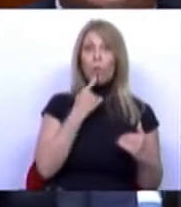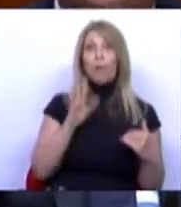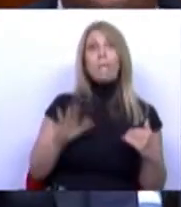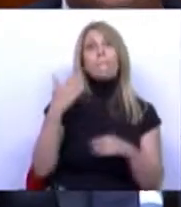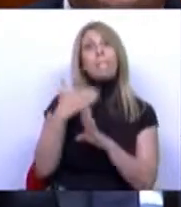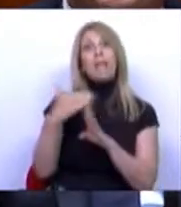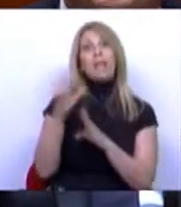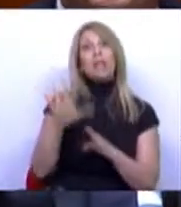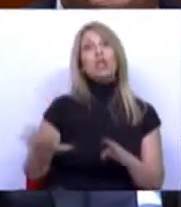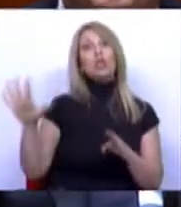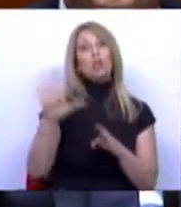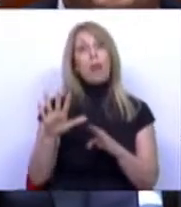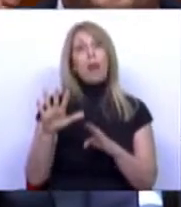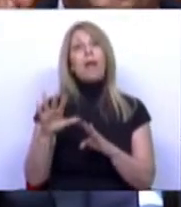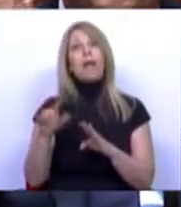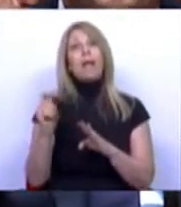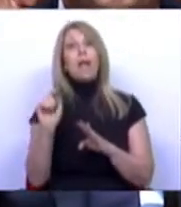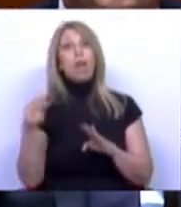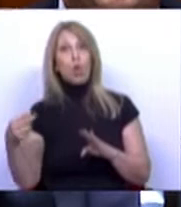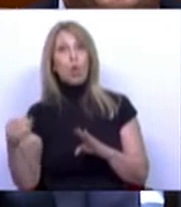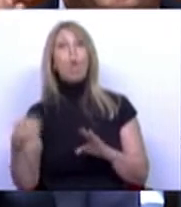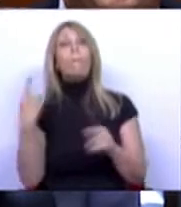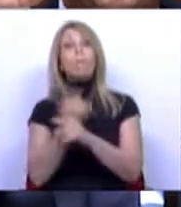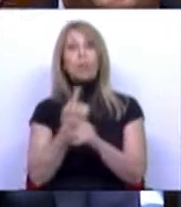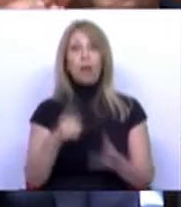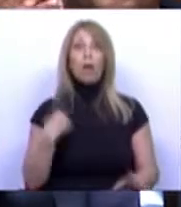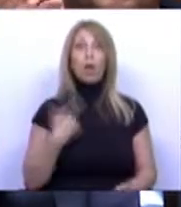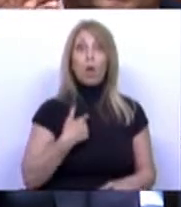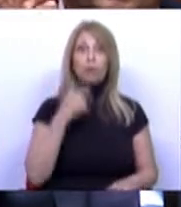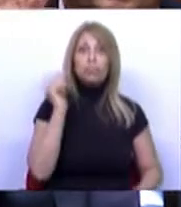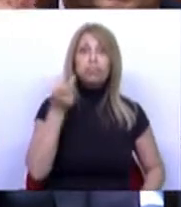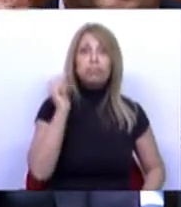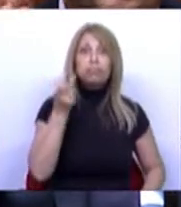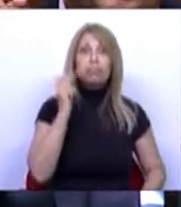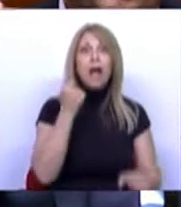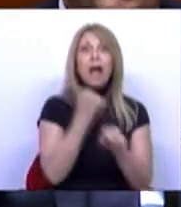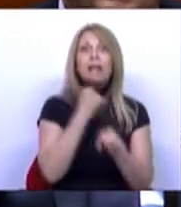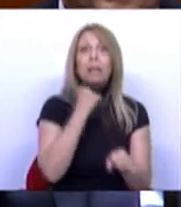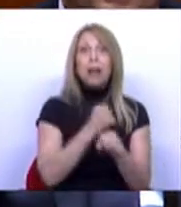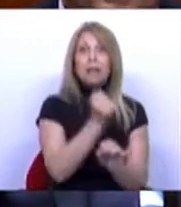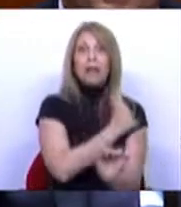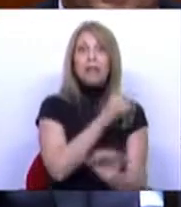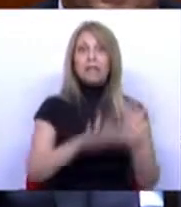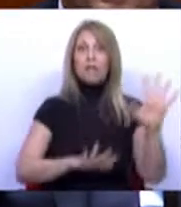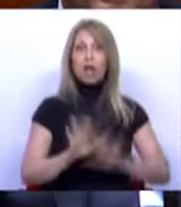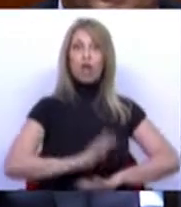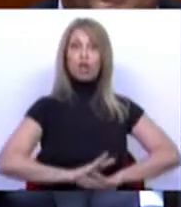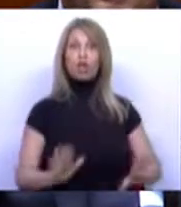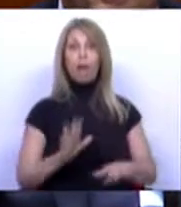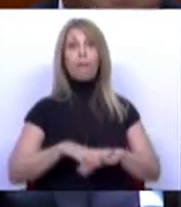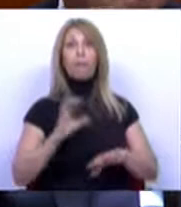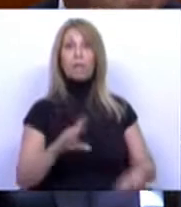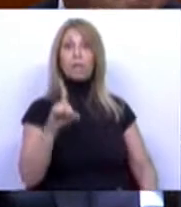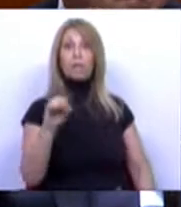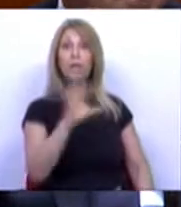euro é porque nós temos vários anos, décadas de trabalho de casa feito. E, por isso, temos 60% já da